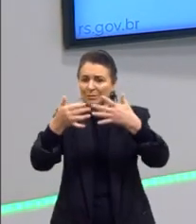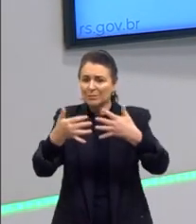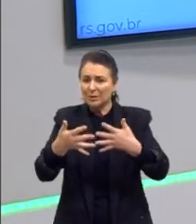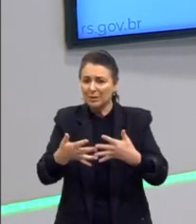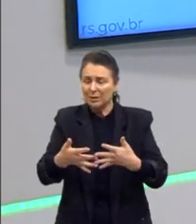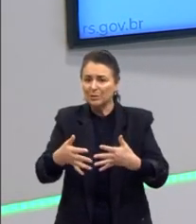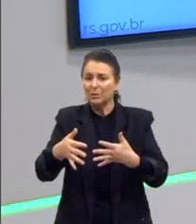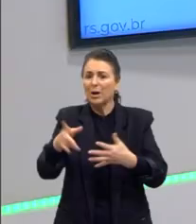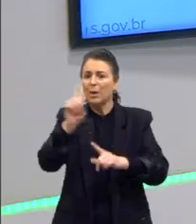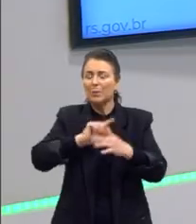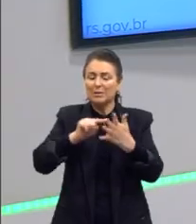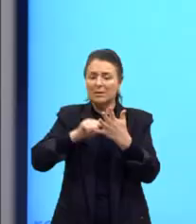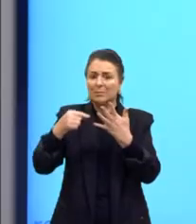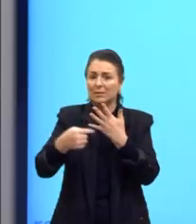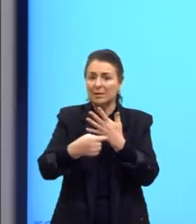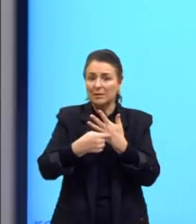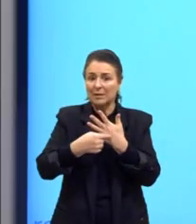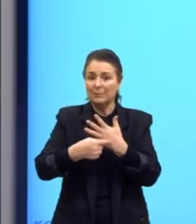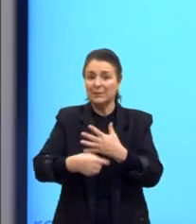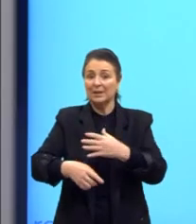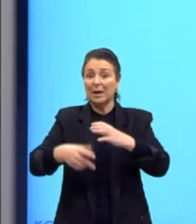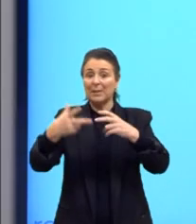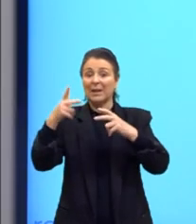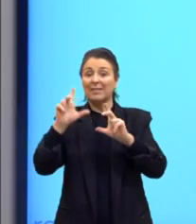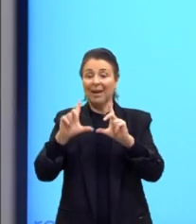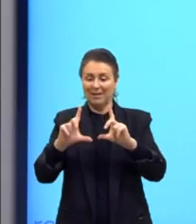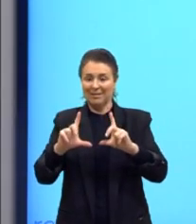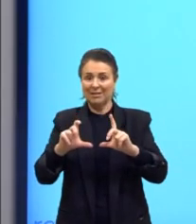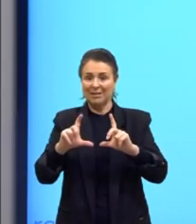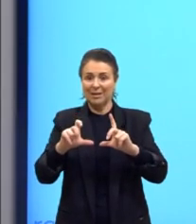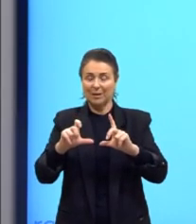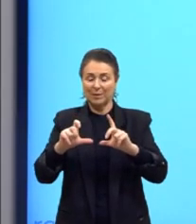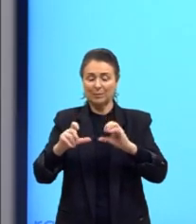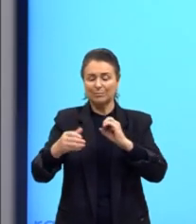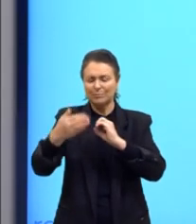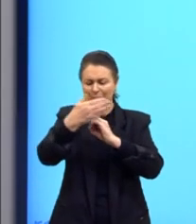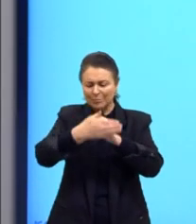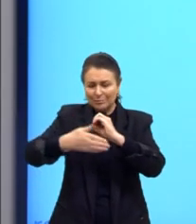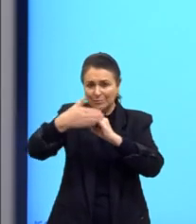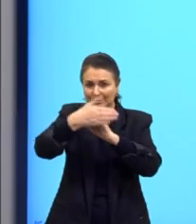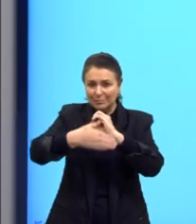com algumas metáforas, da câmera fotográfica. Você vai tirar foto com o celular,